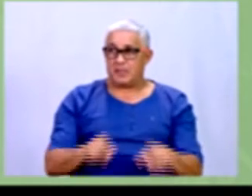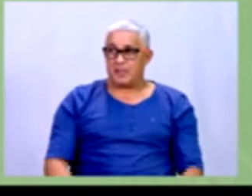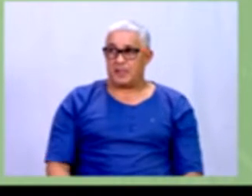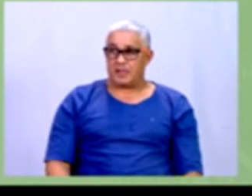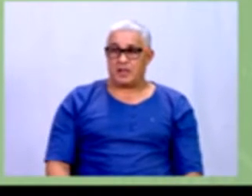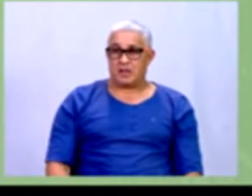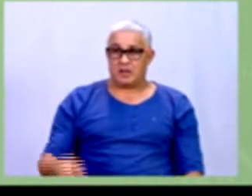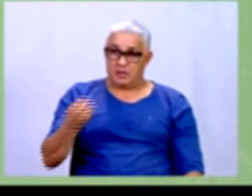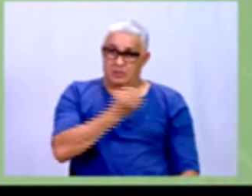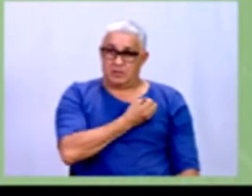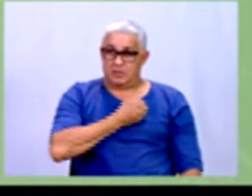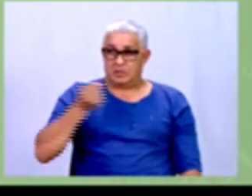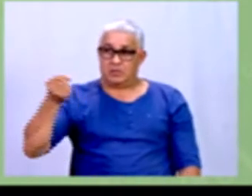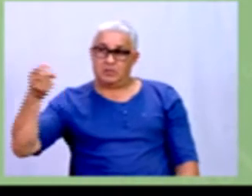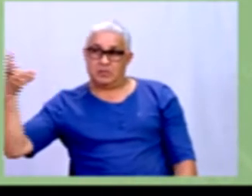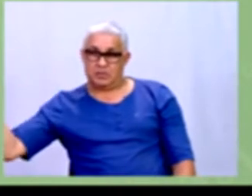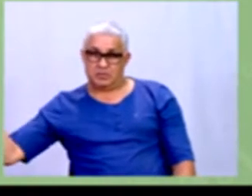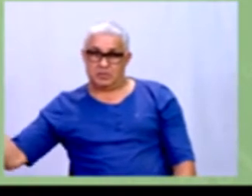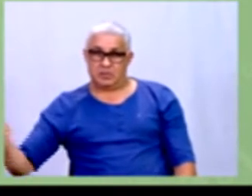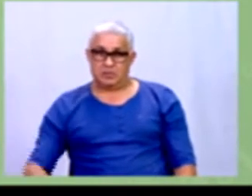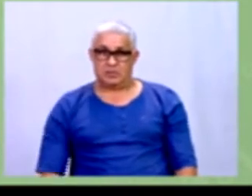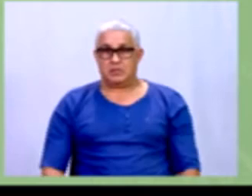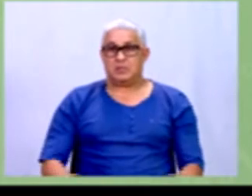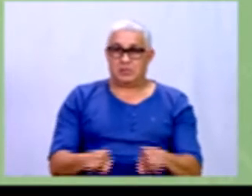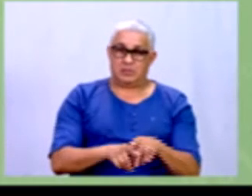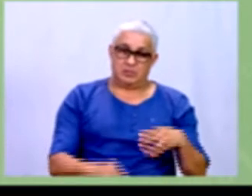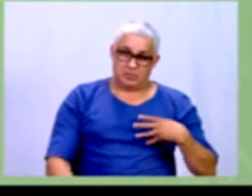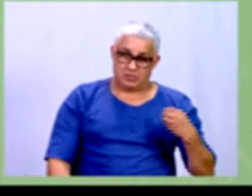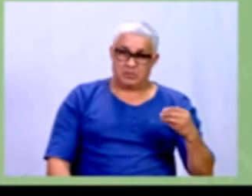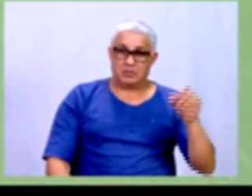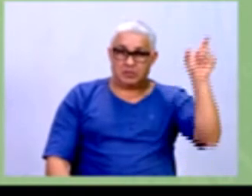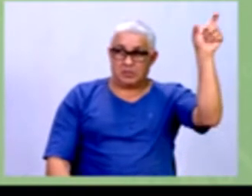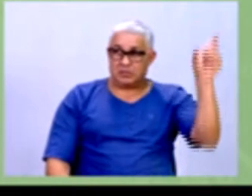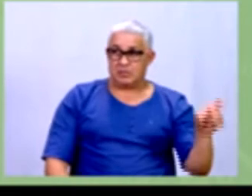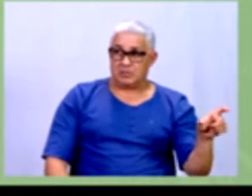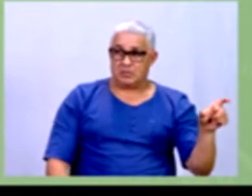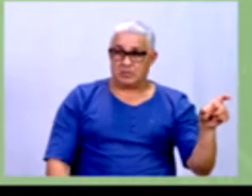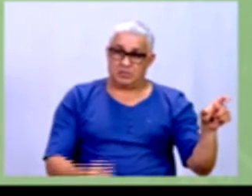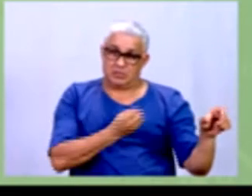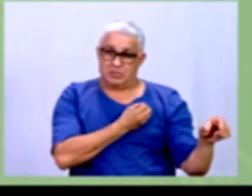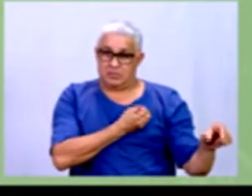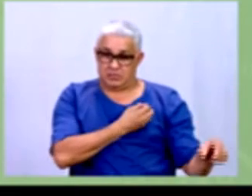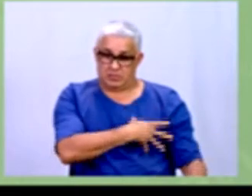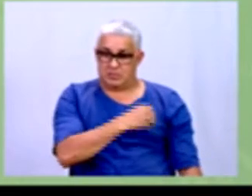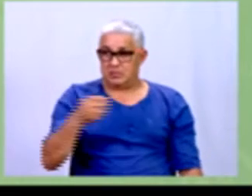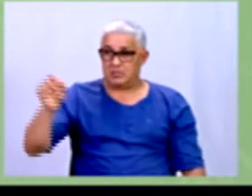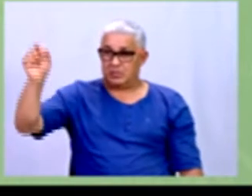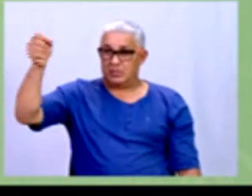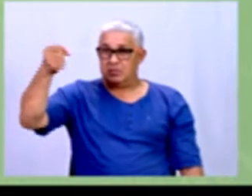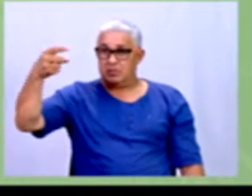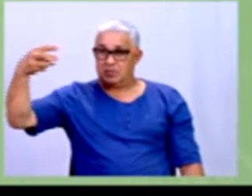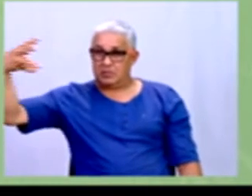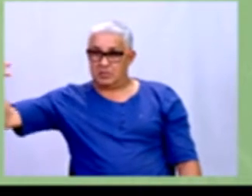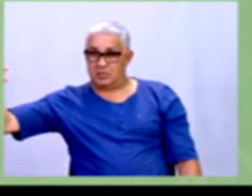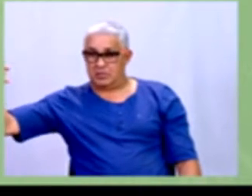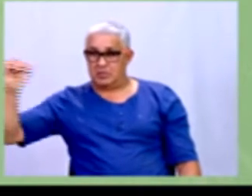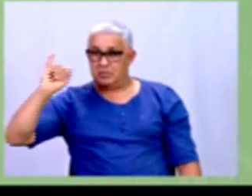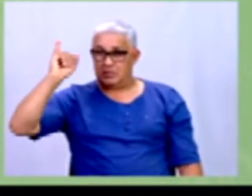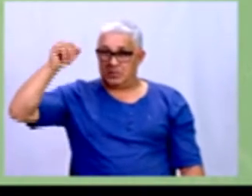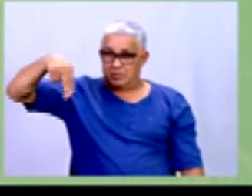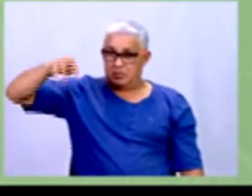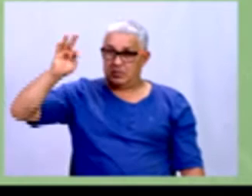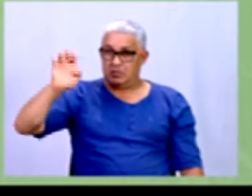Números e o número de filhos, que também são números. E o número de filhos sempre vão ser números inteiros, tá?